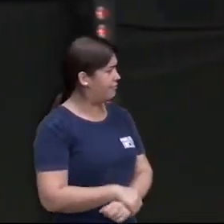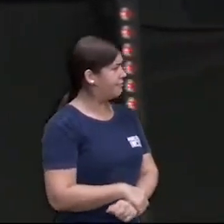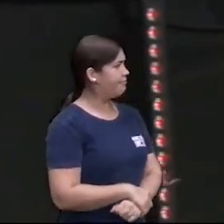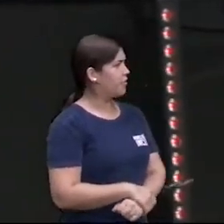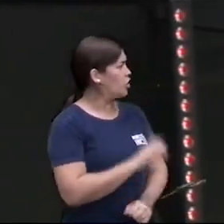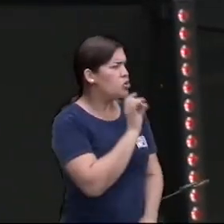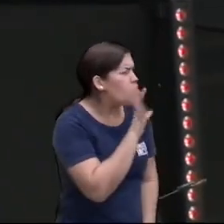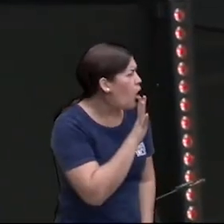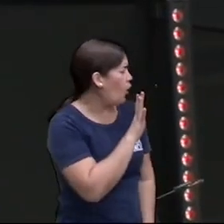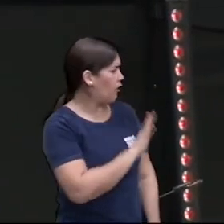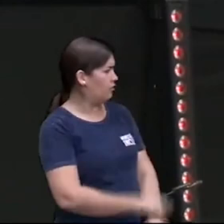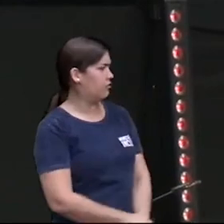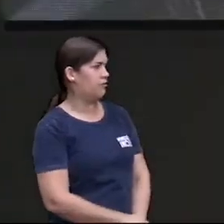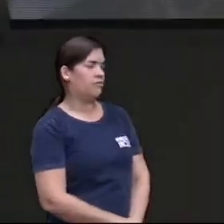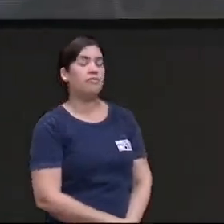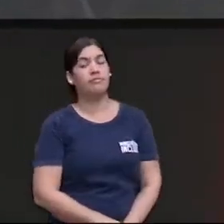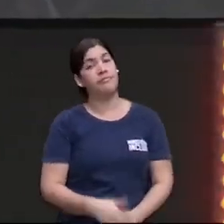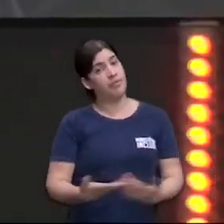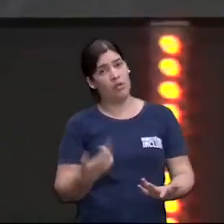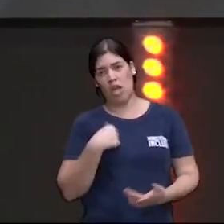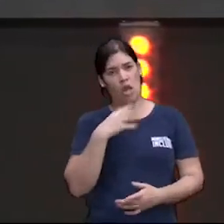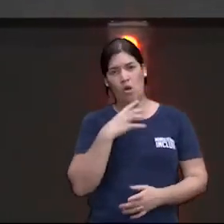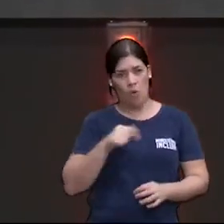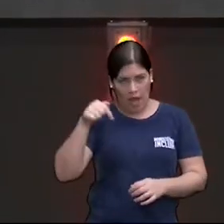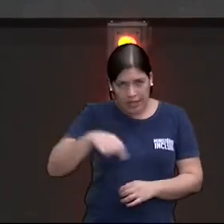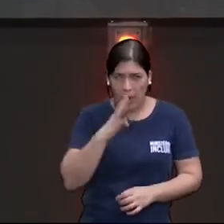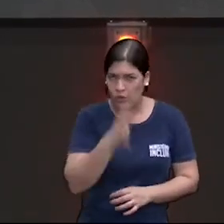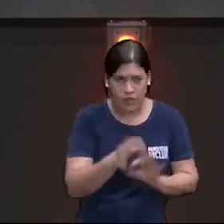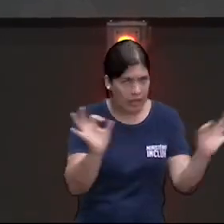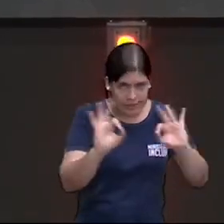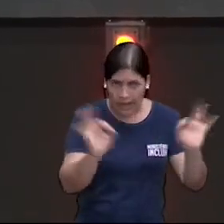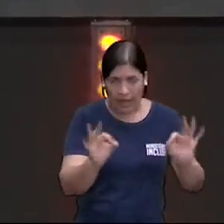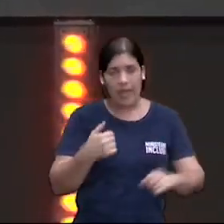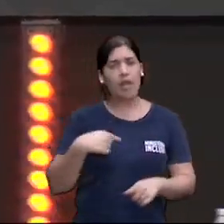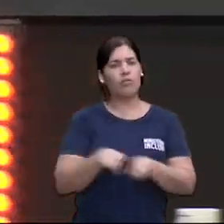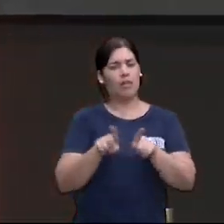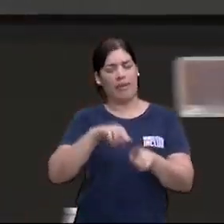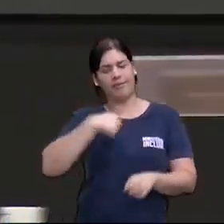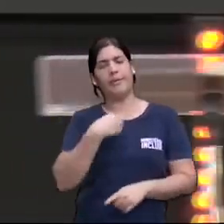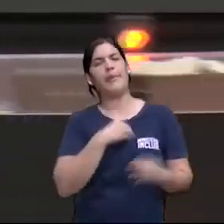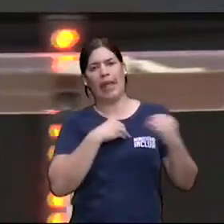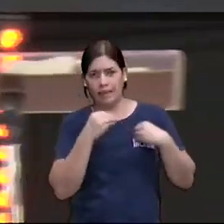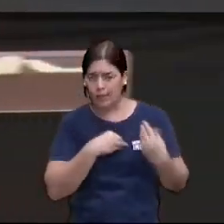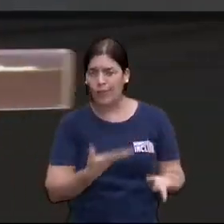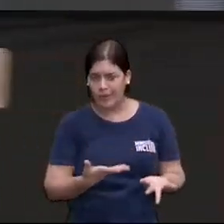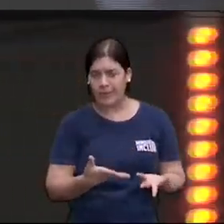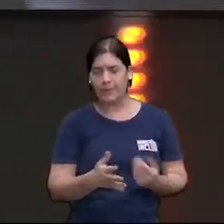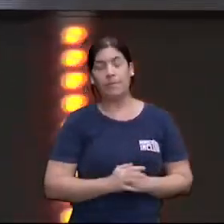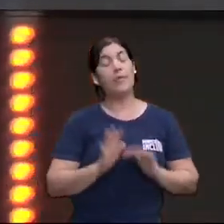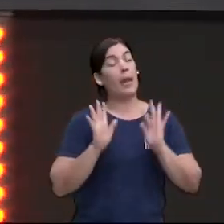É só isso. Gente, olha só, não estou aqui para acusar ninguém não, porque eu também sou pecador. Agora,